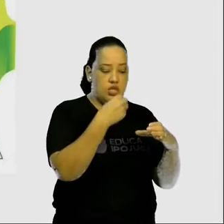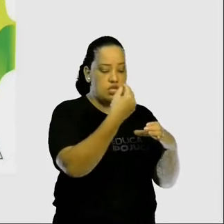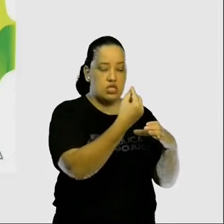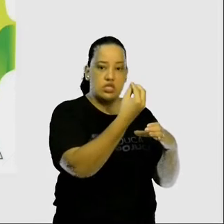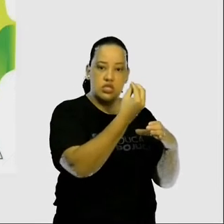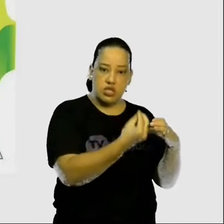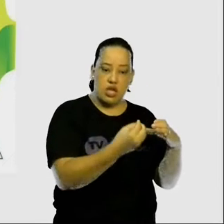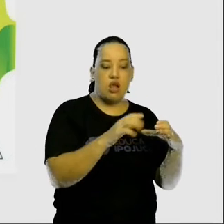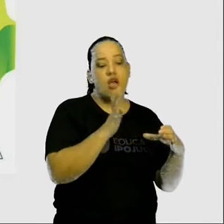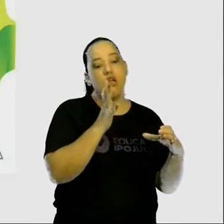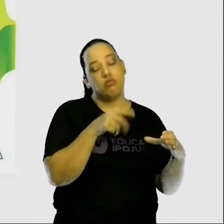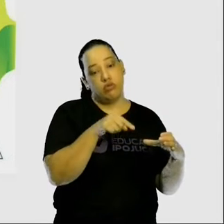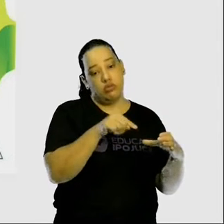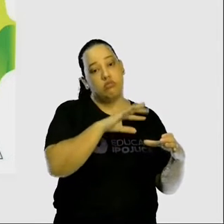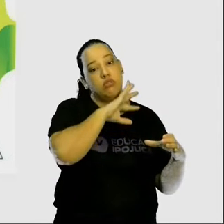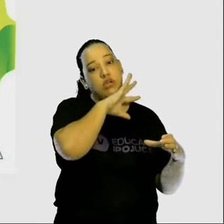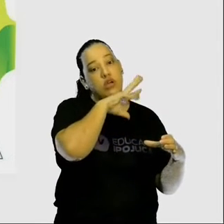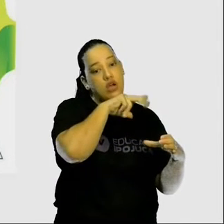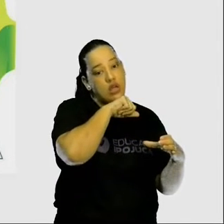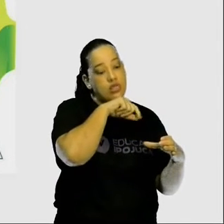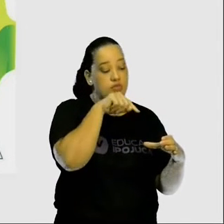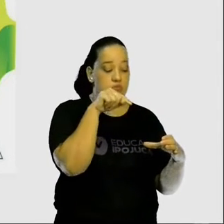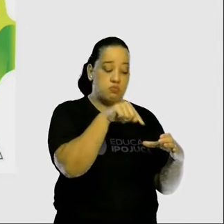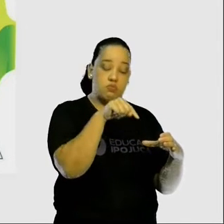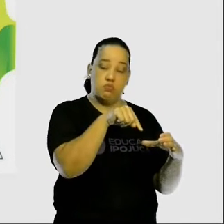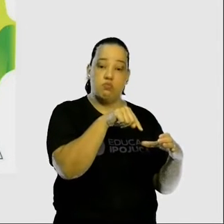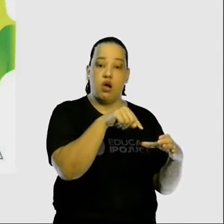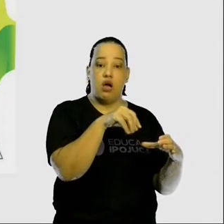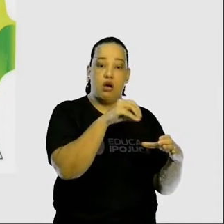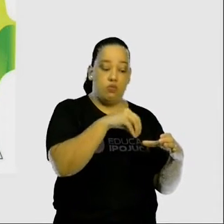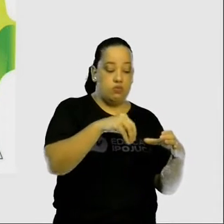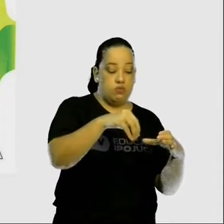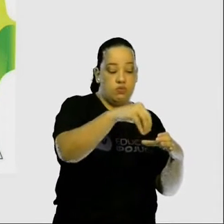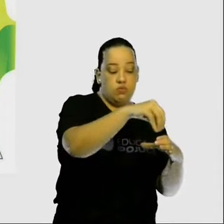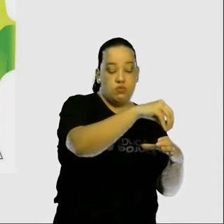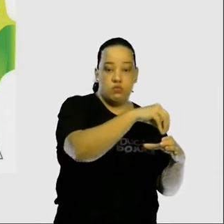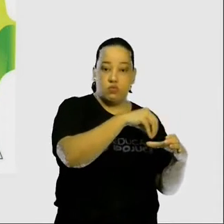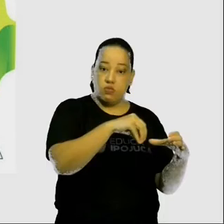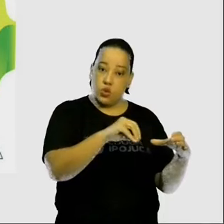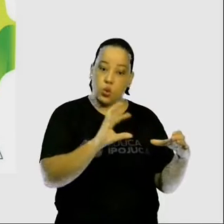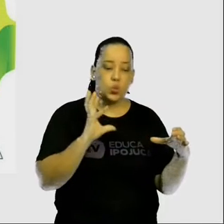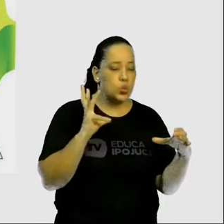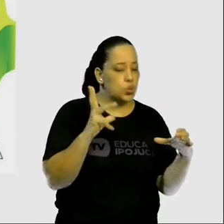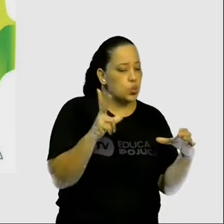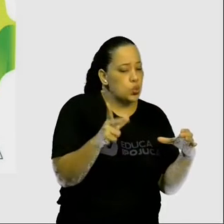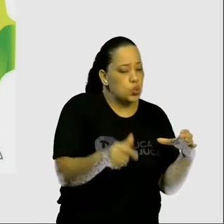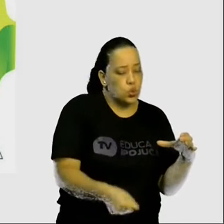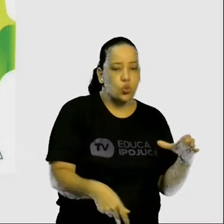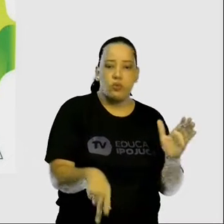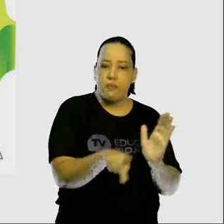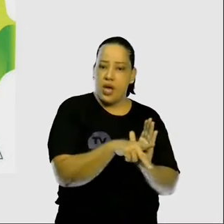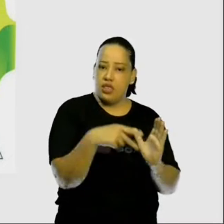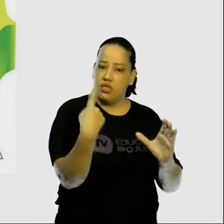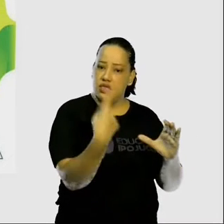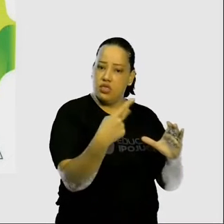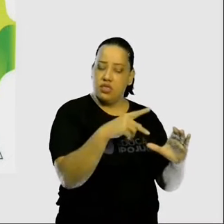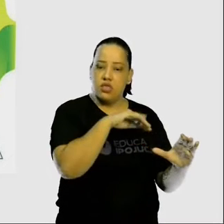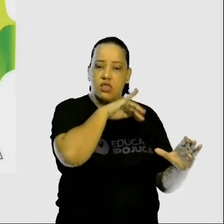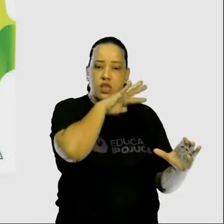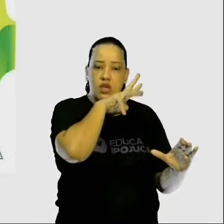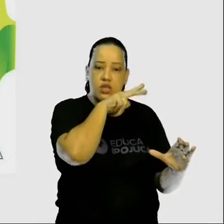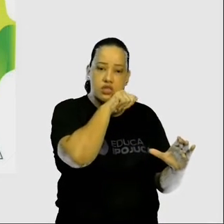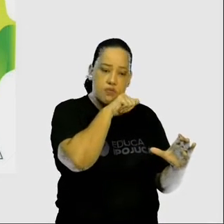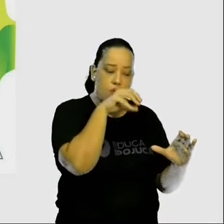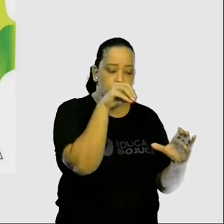animal, que vai compor todos os organismos de origem animal. E eu tenho uma célula